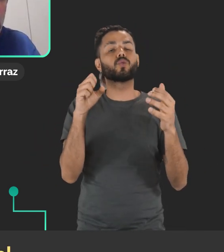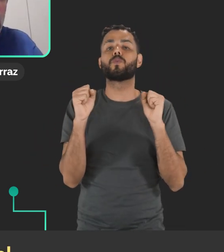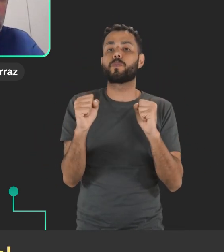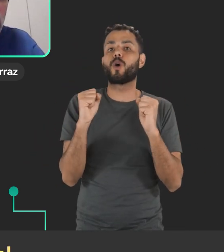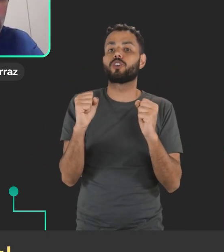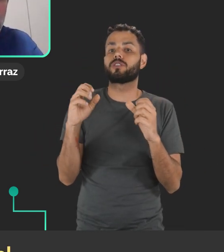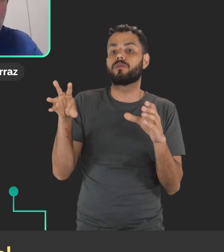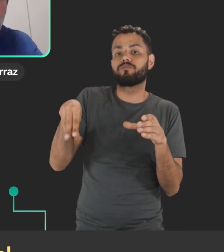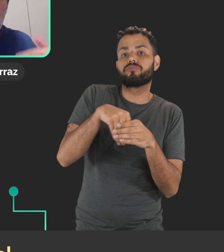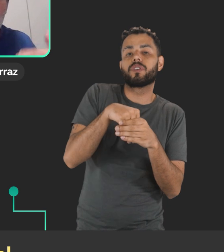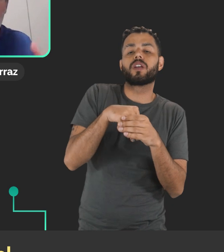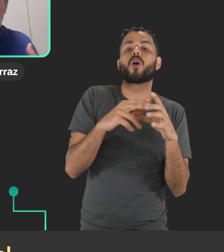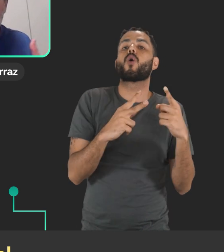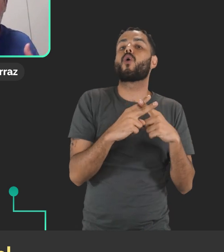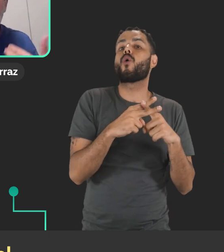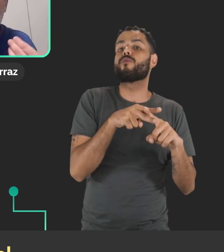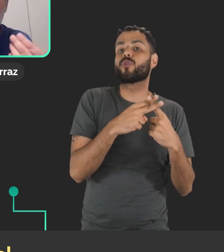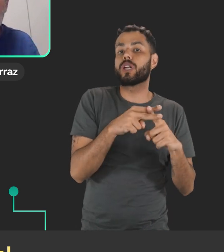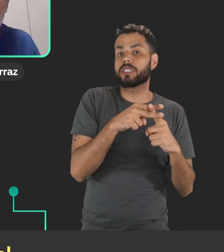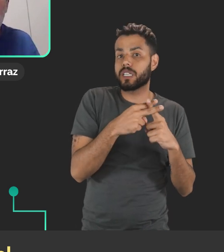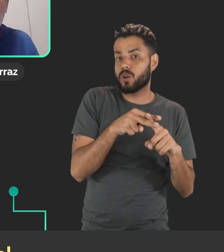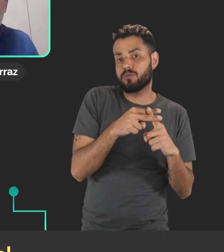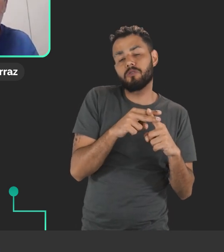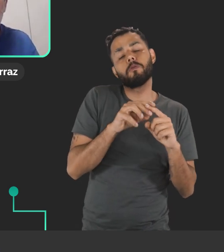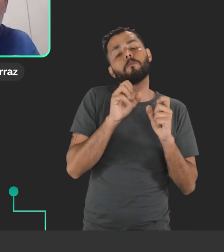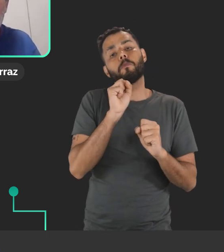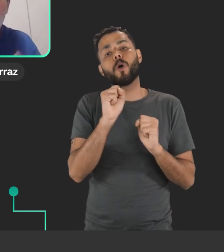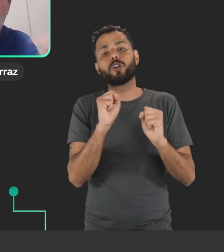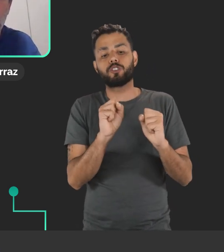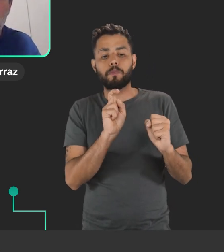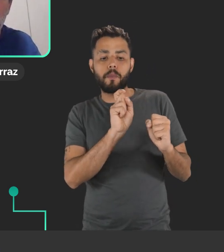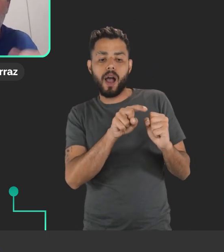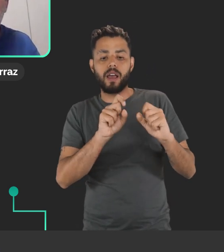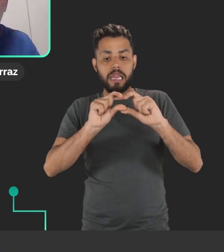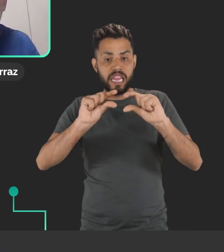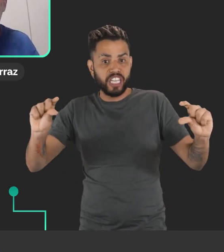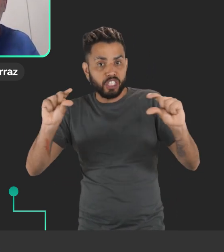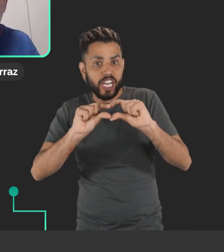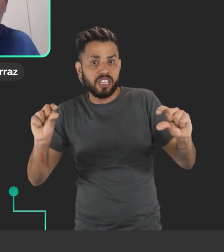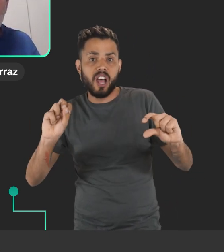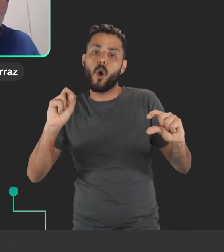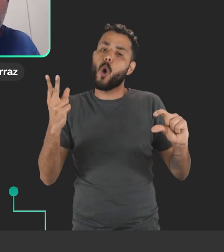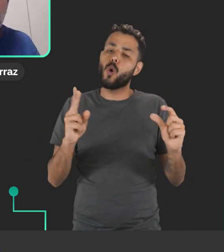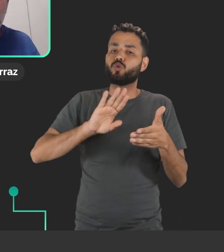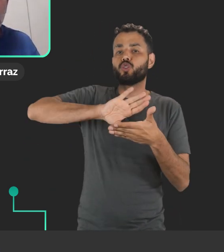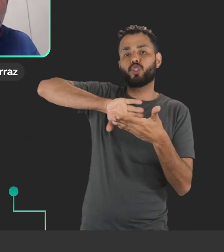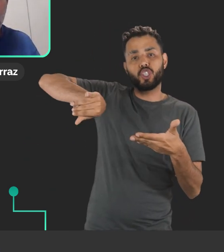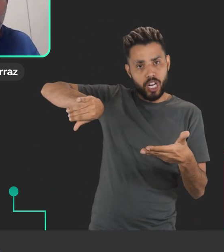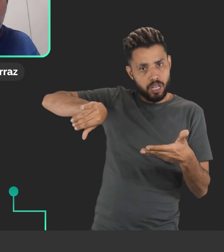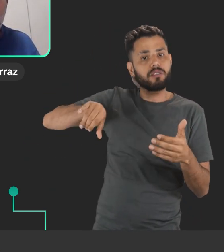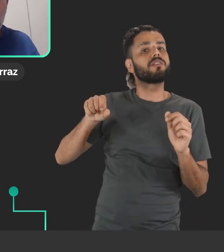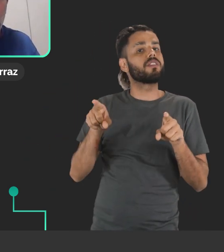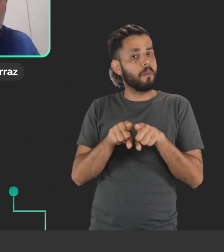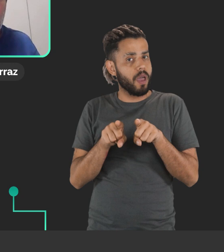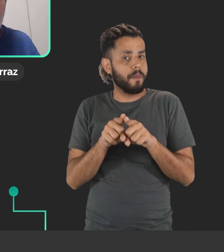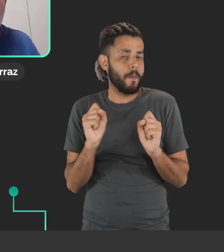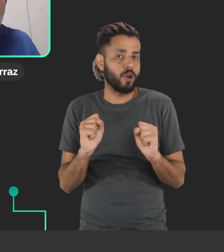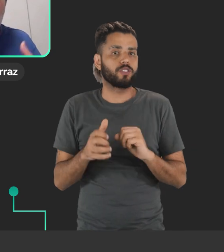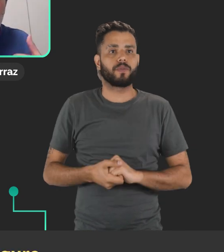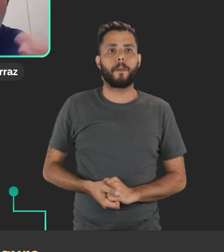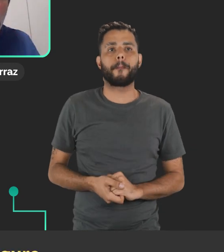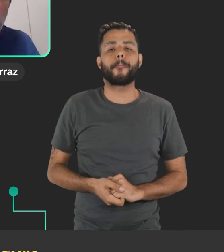ouvindo. Isso pode estar também disponível na parte de configuração, ele pode habilitar ou desabilitar legendas também nesse ambiente.